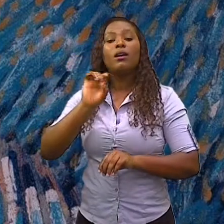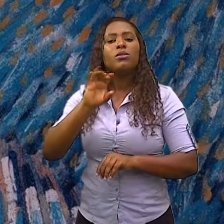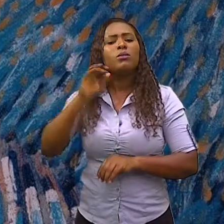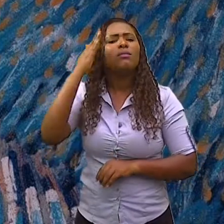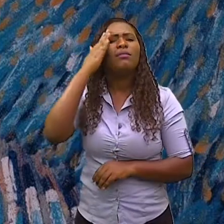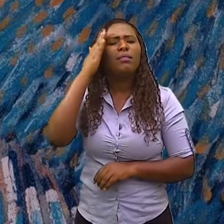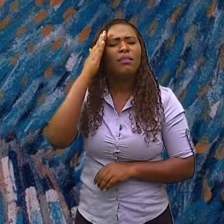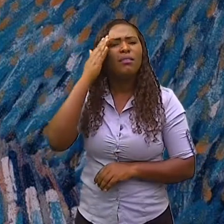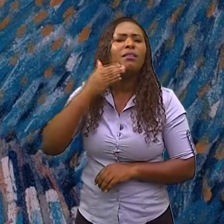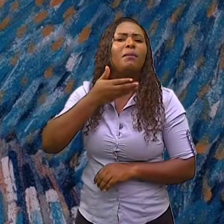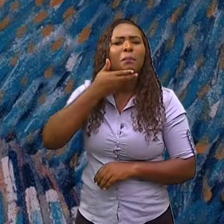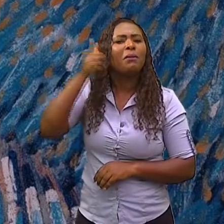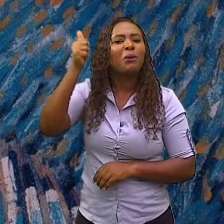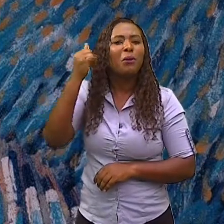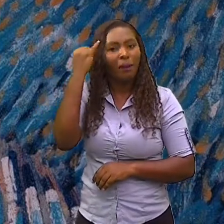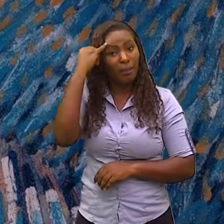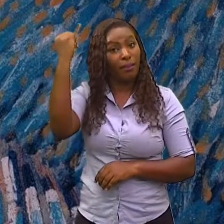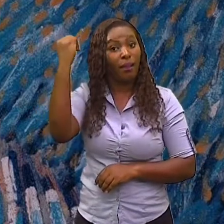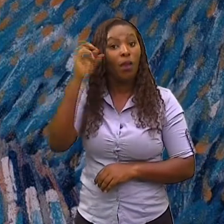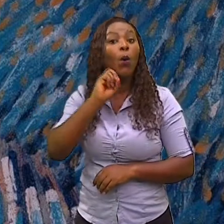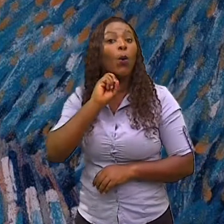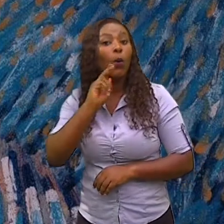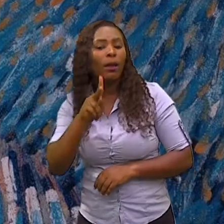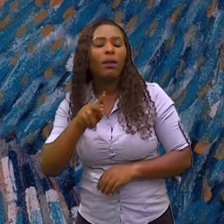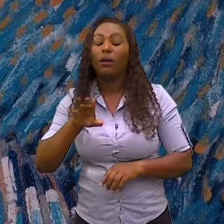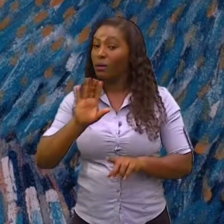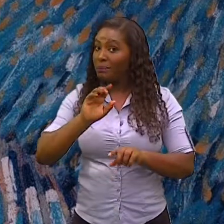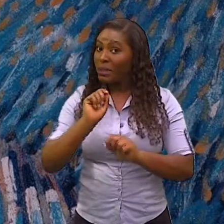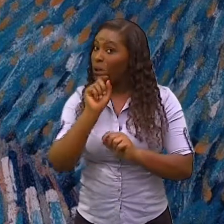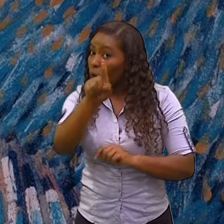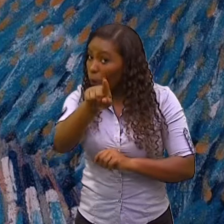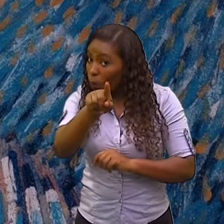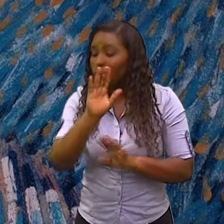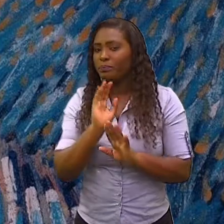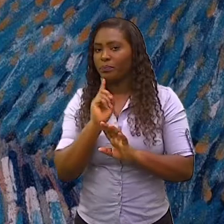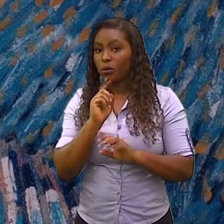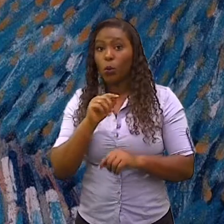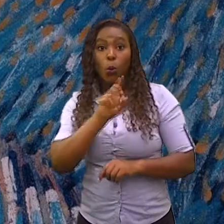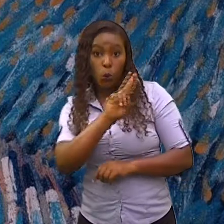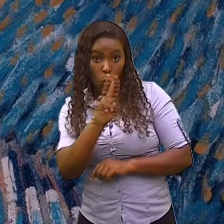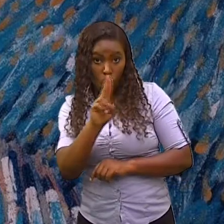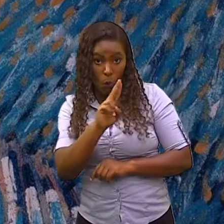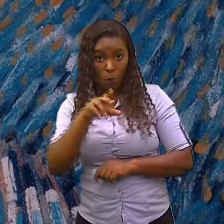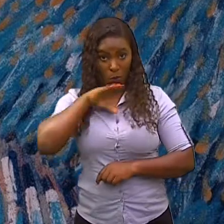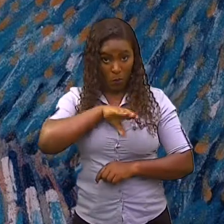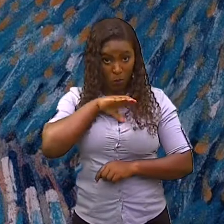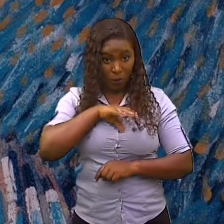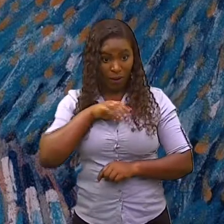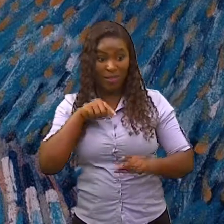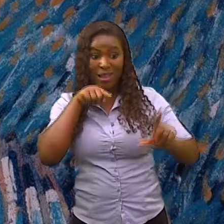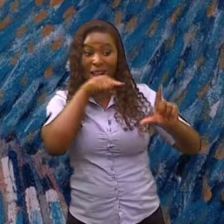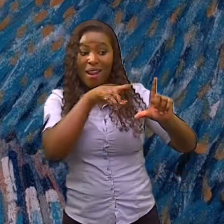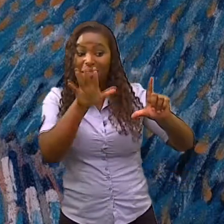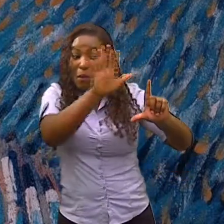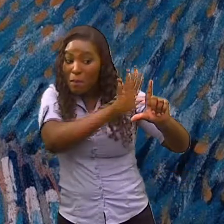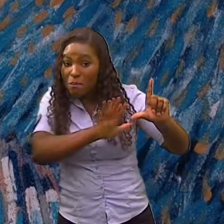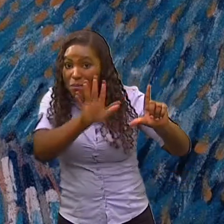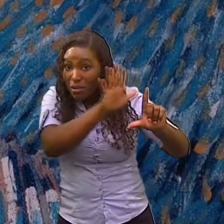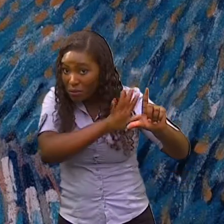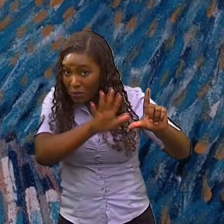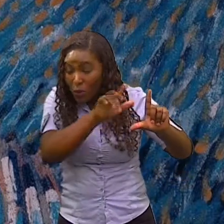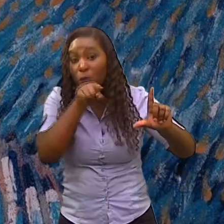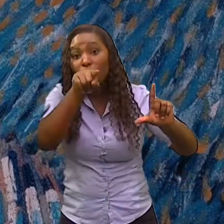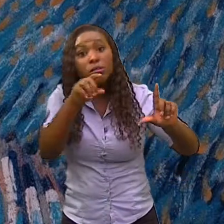um. É por isso que nós vamos falar um pouco sobre eles e as suas principais diferenças e semelhanças.